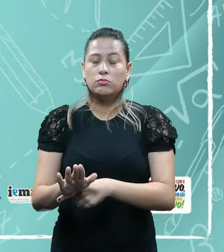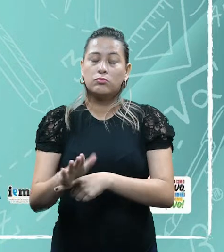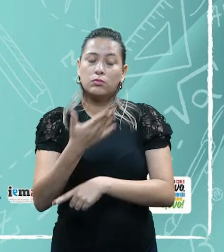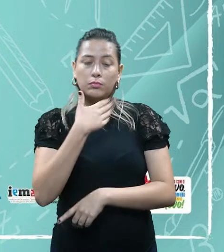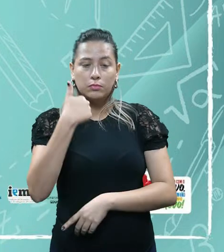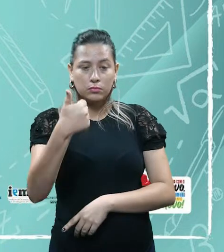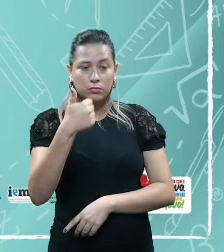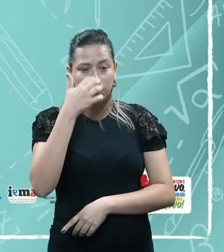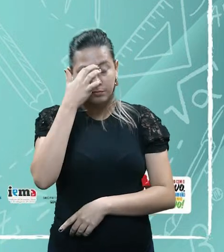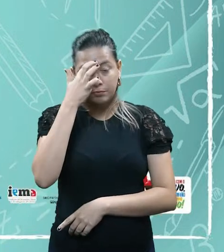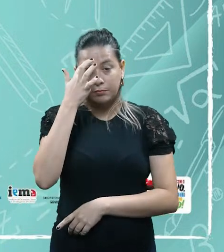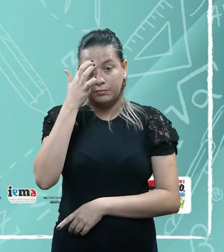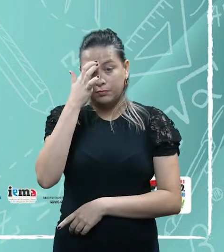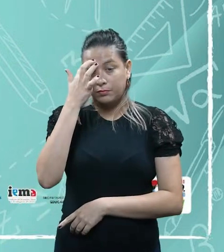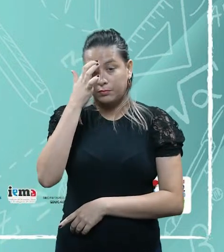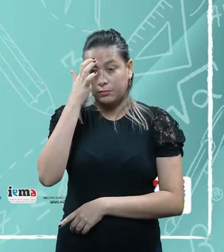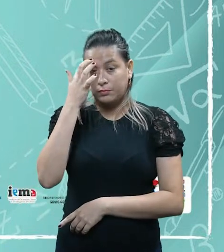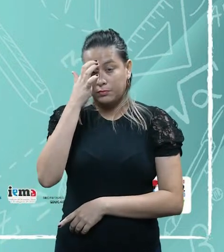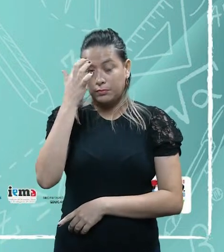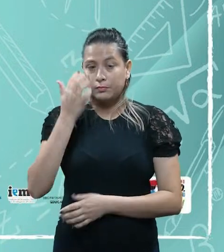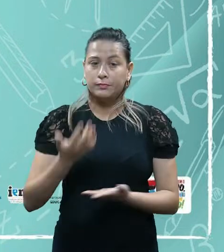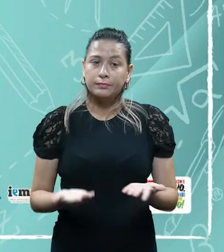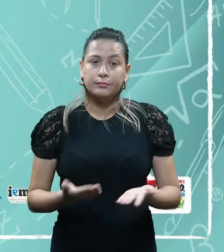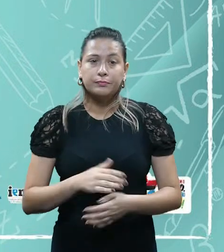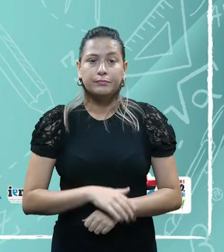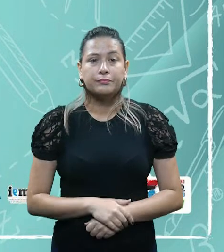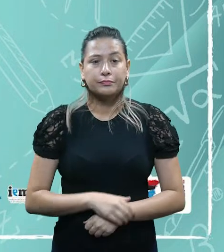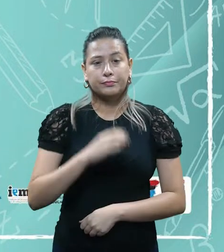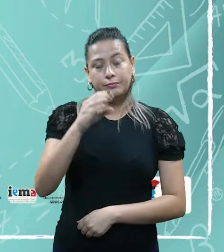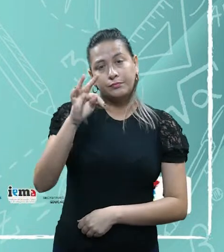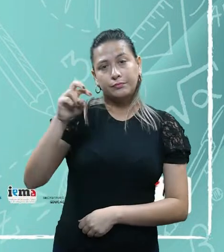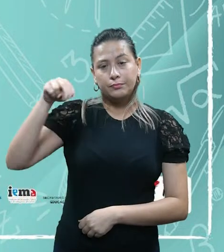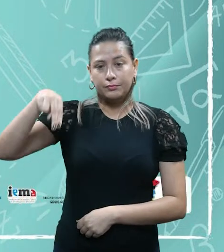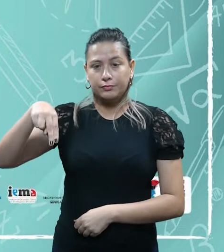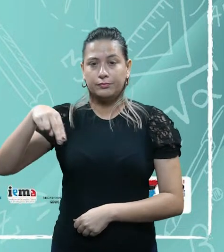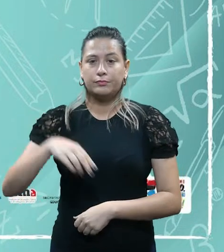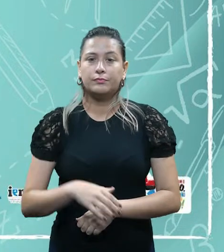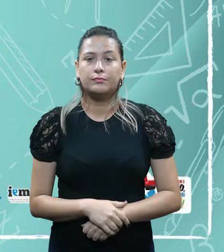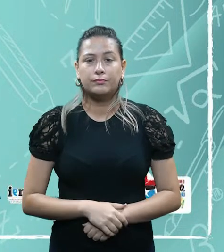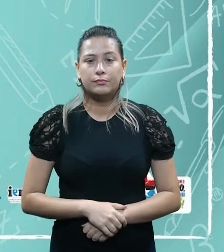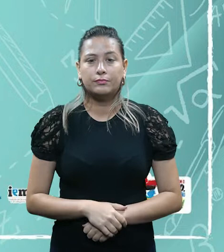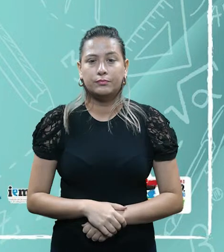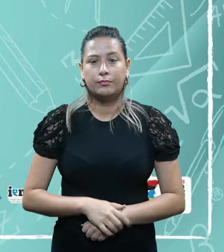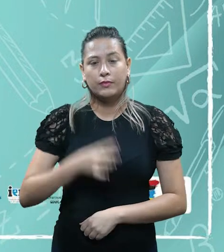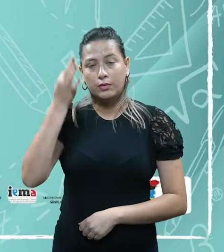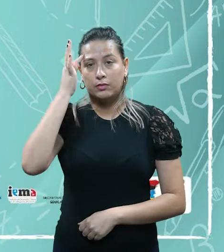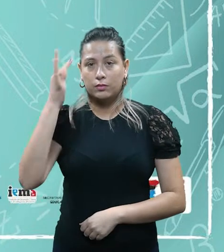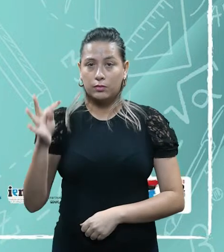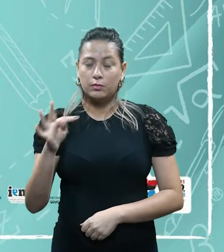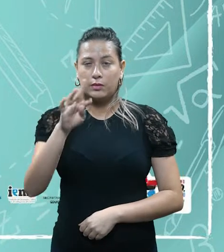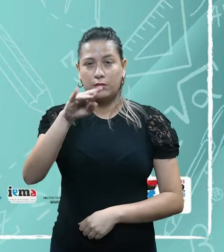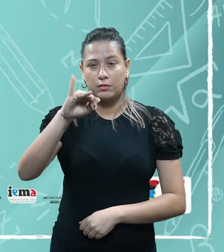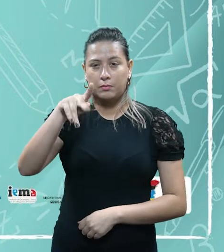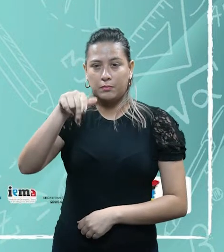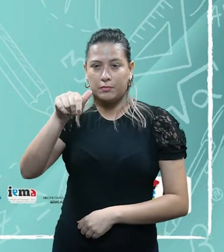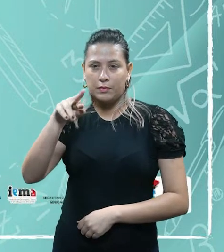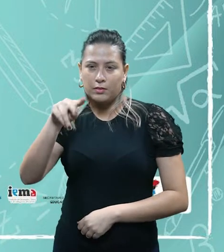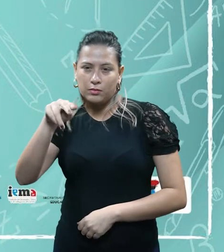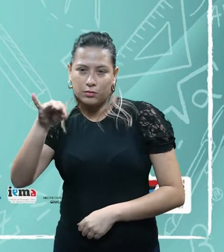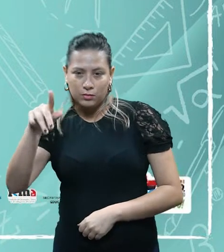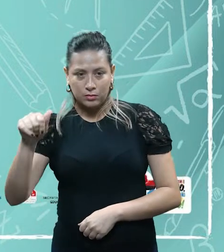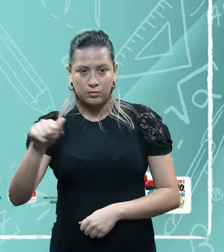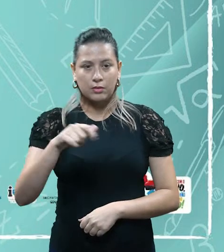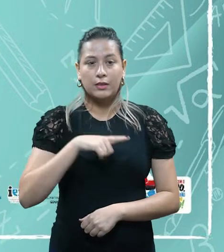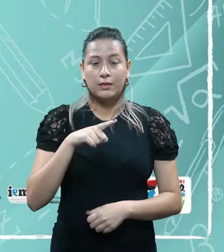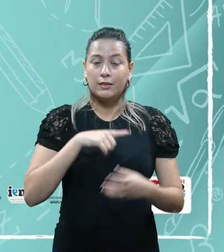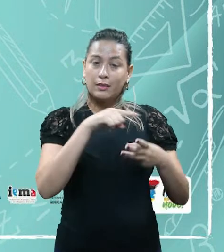Bom, é, já, né, entretanto, embora o CTN, ele leve em consideração, né, a teoria da tripartíde, onde diz que